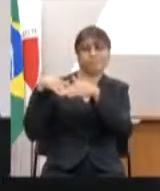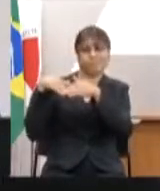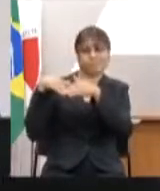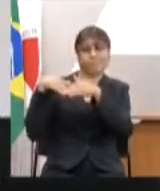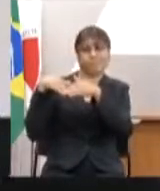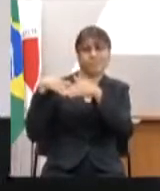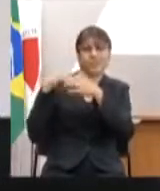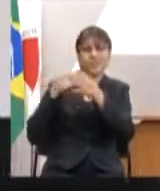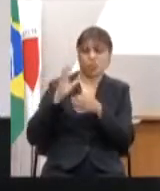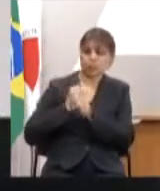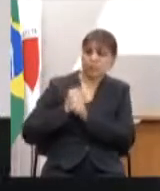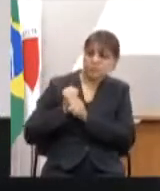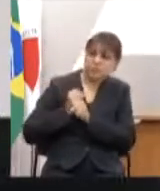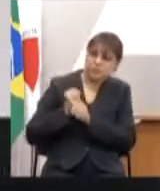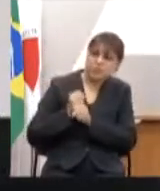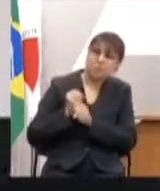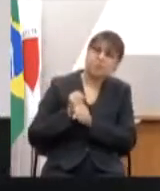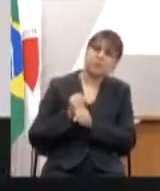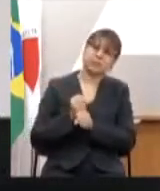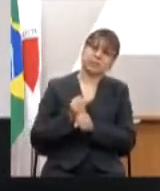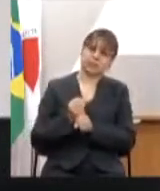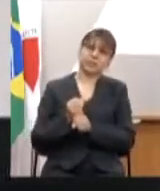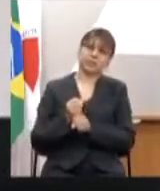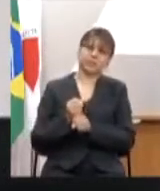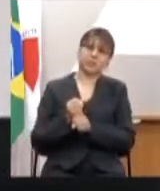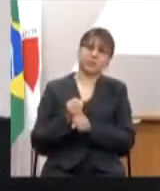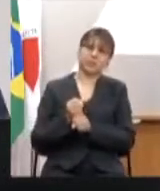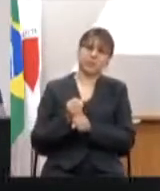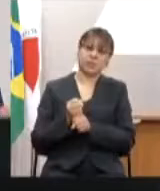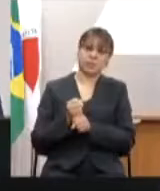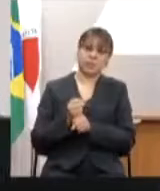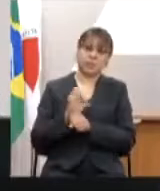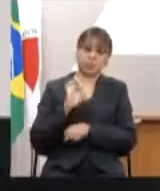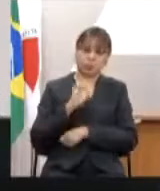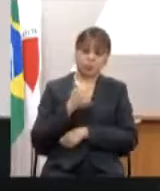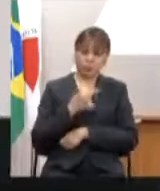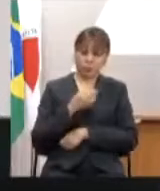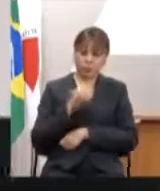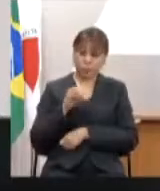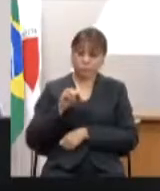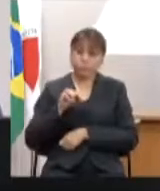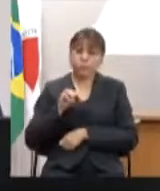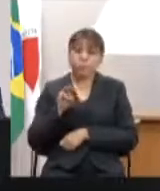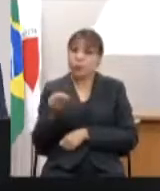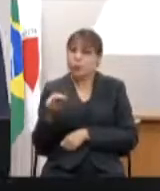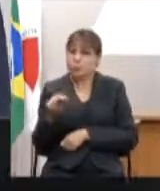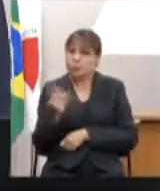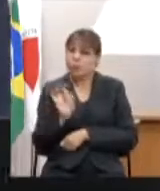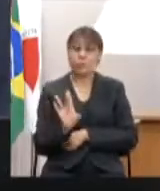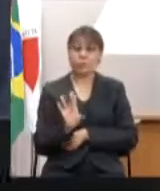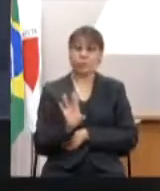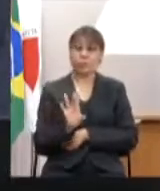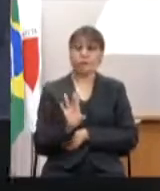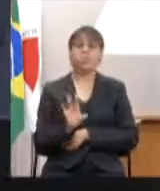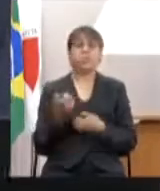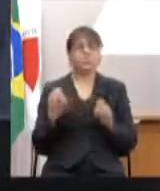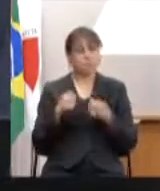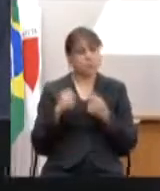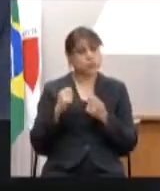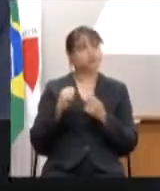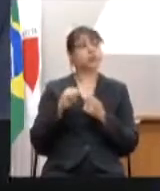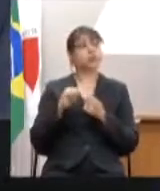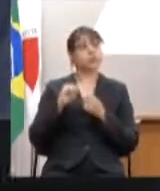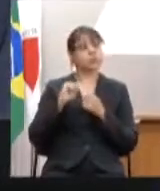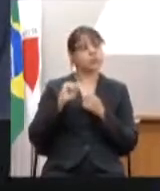Há anos que vem somente 20 milhões para essa questão financeira, iríamos pedir aí também um acréscimo